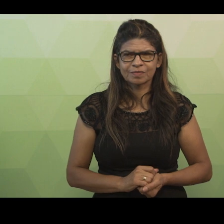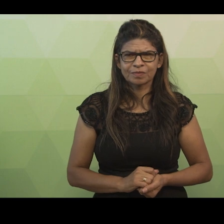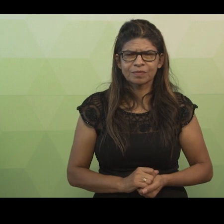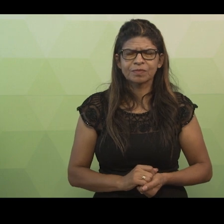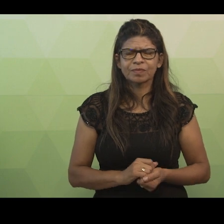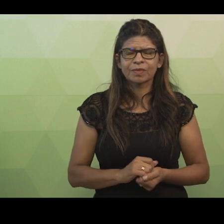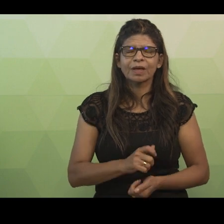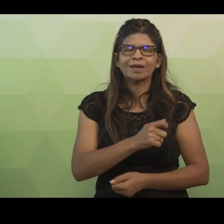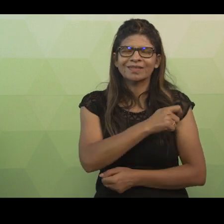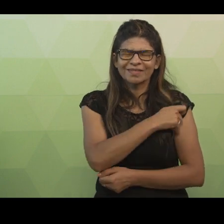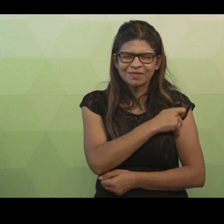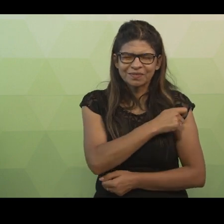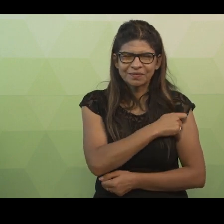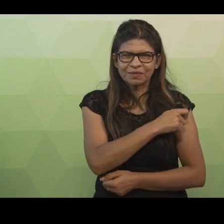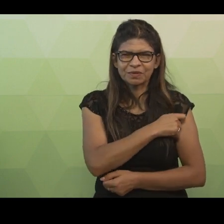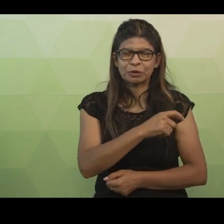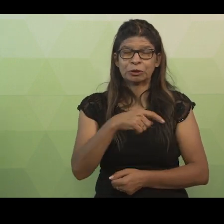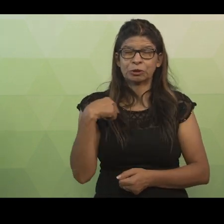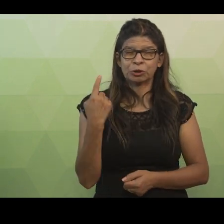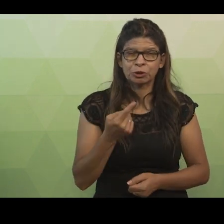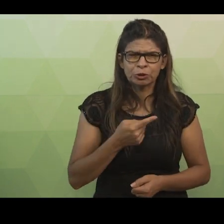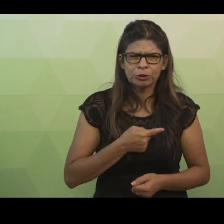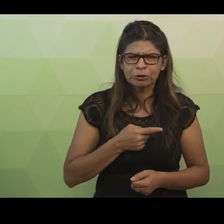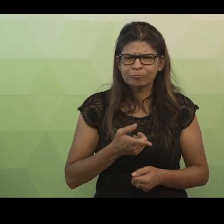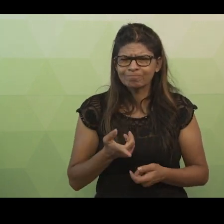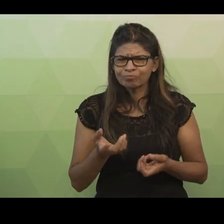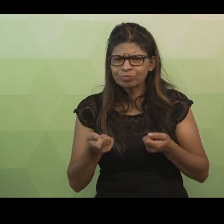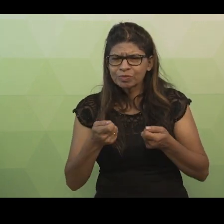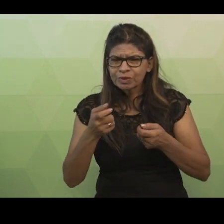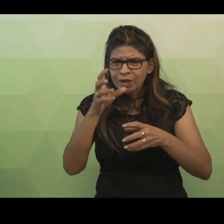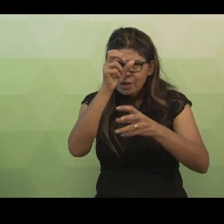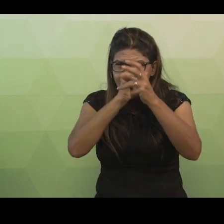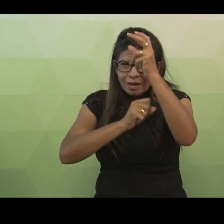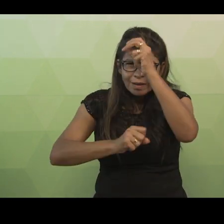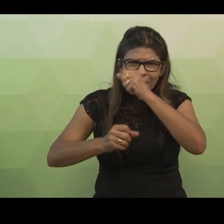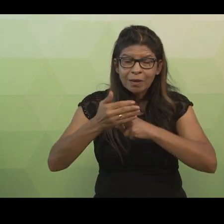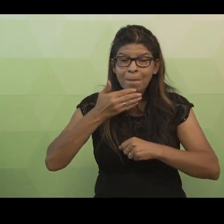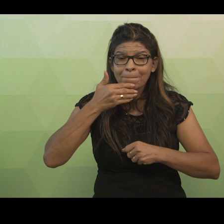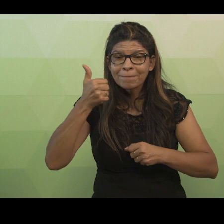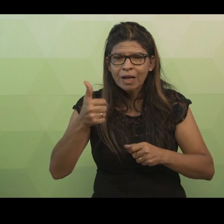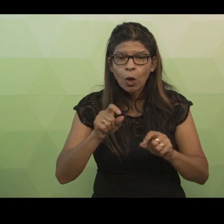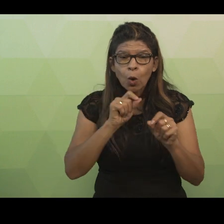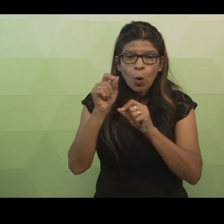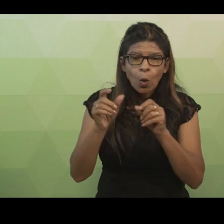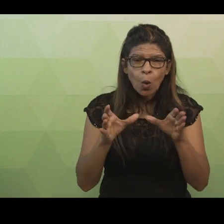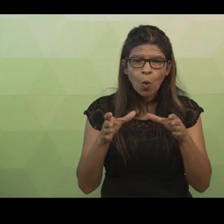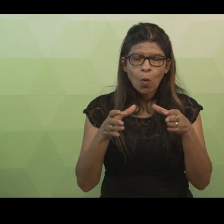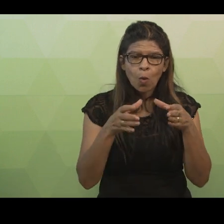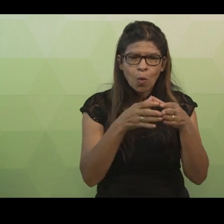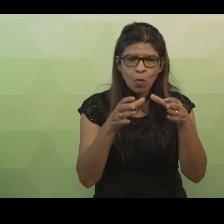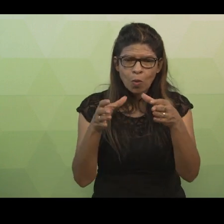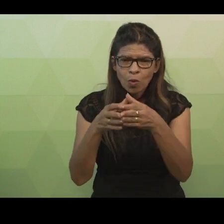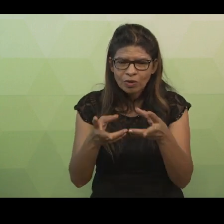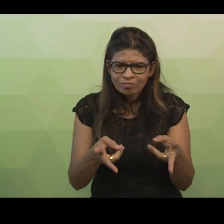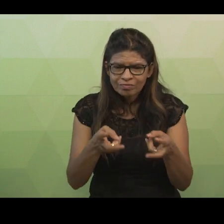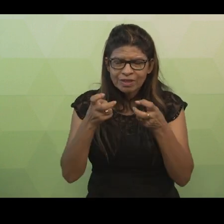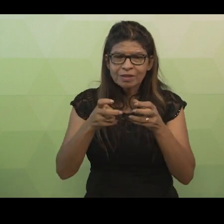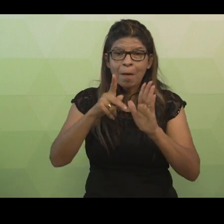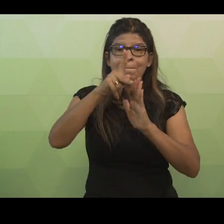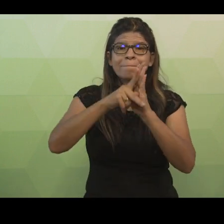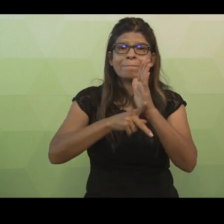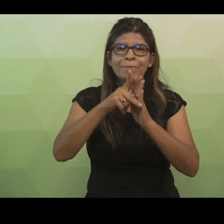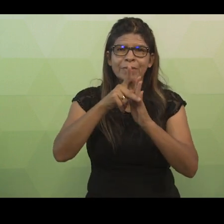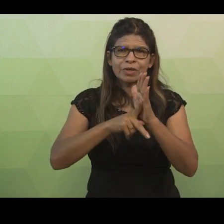Cursistas, para aprendermos melhor a identificar as classes de um projeto, vamos voltar no exemplo do sistema de controle de